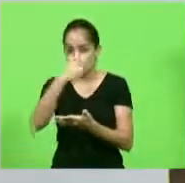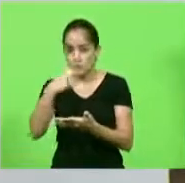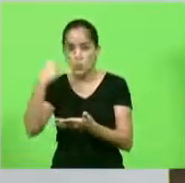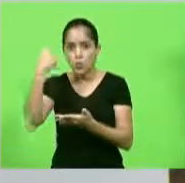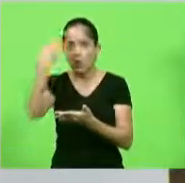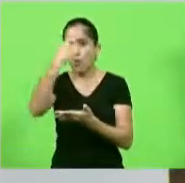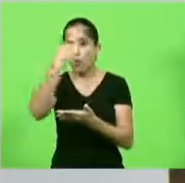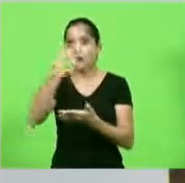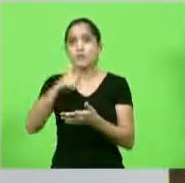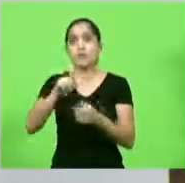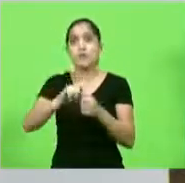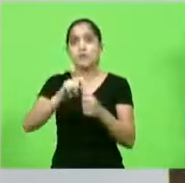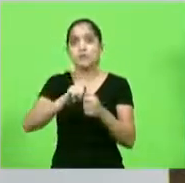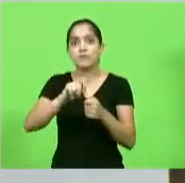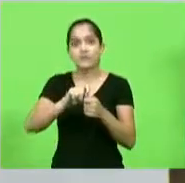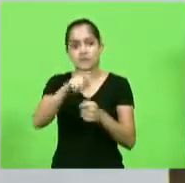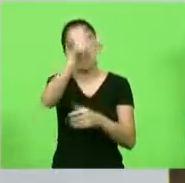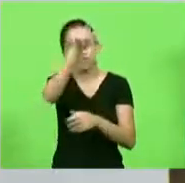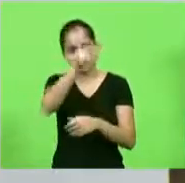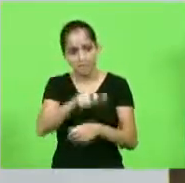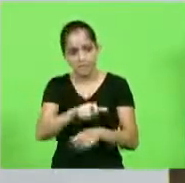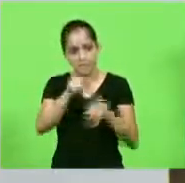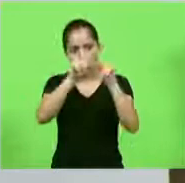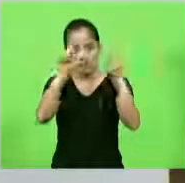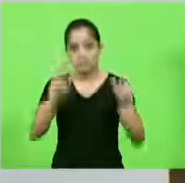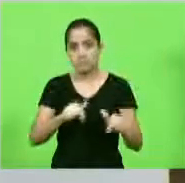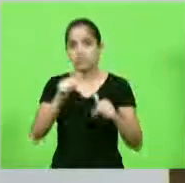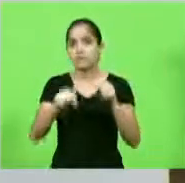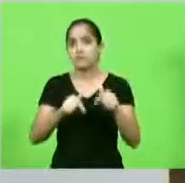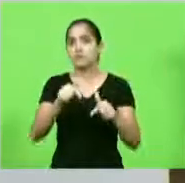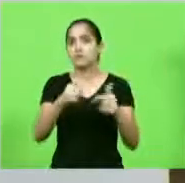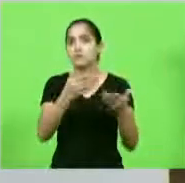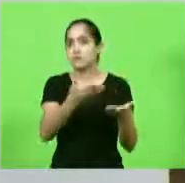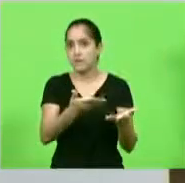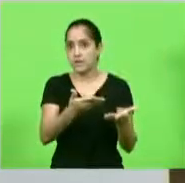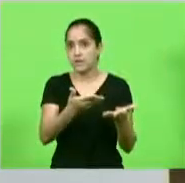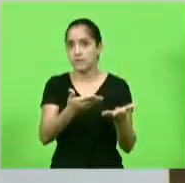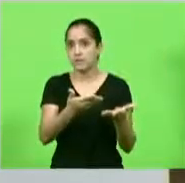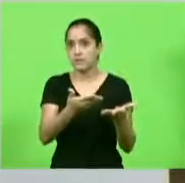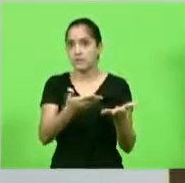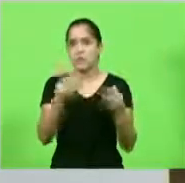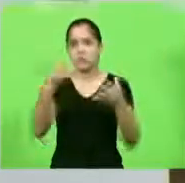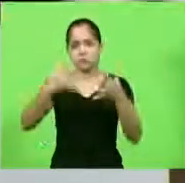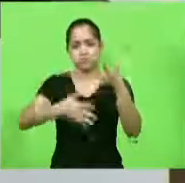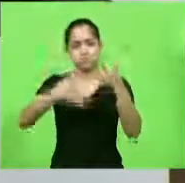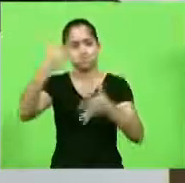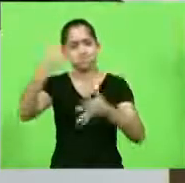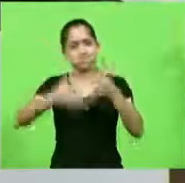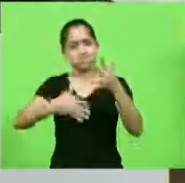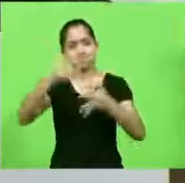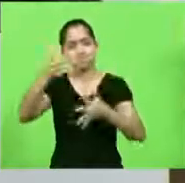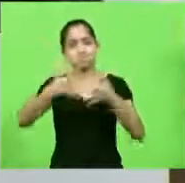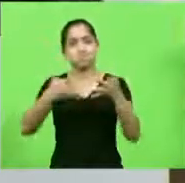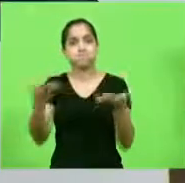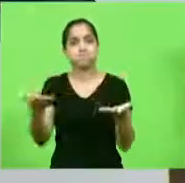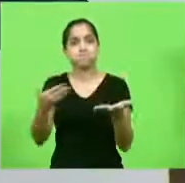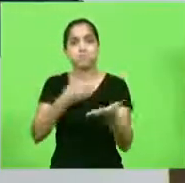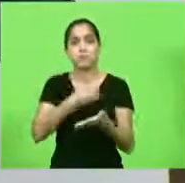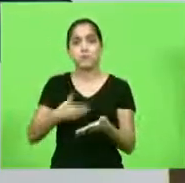por uma funcionária de terceiro escalão, que zona que é esse governo então?